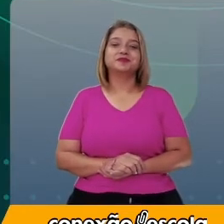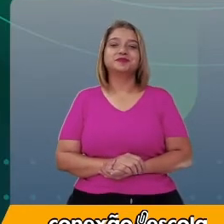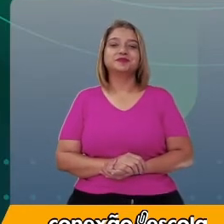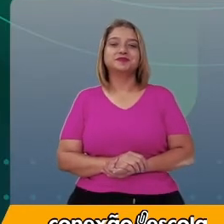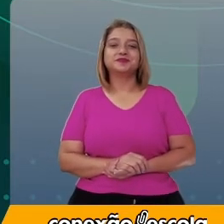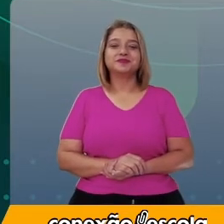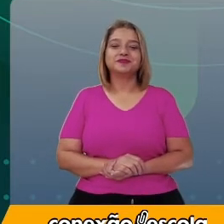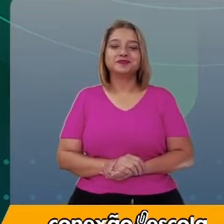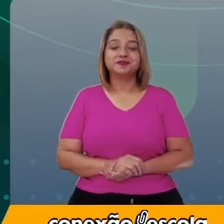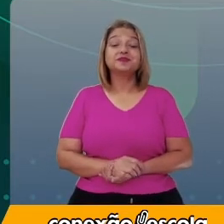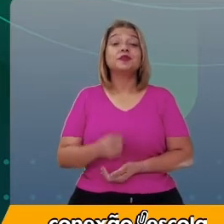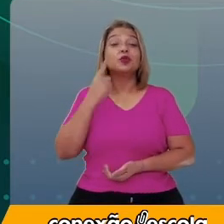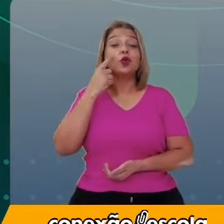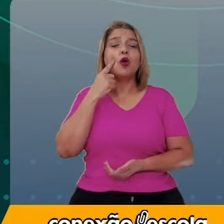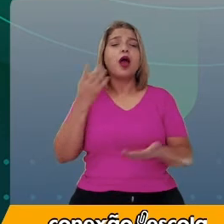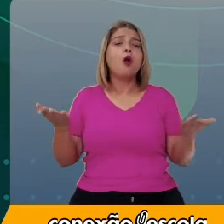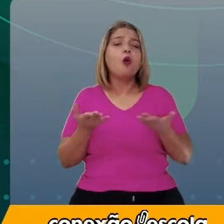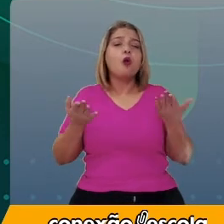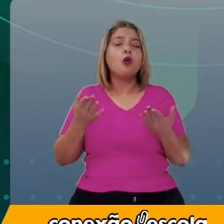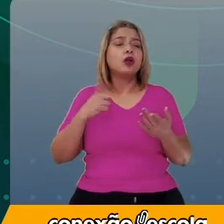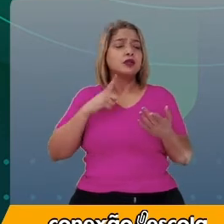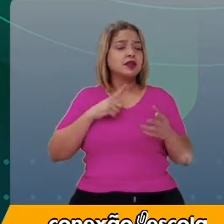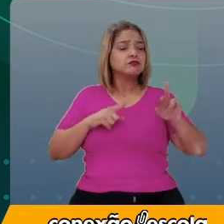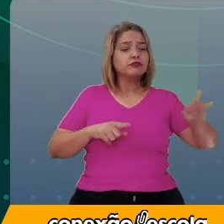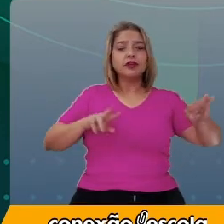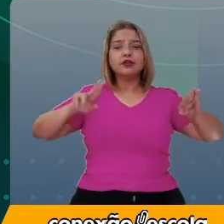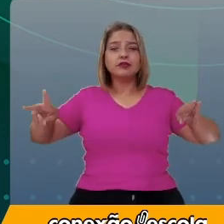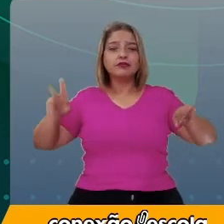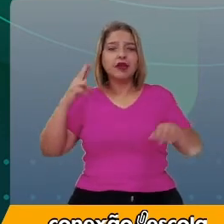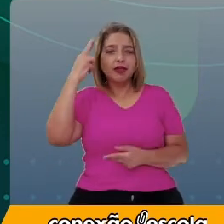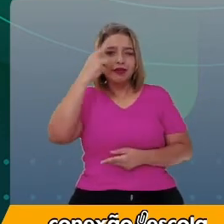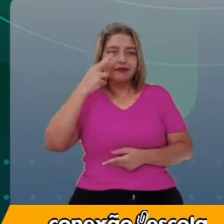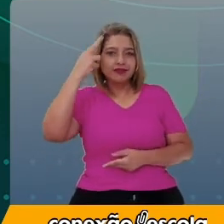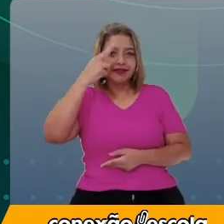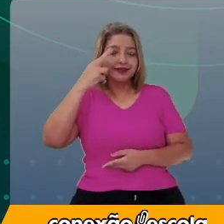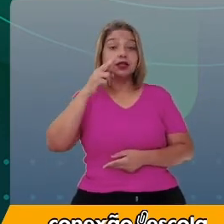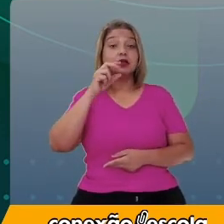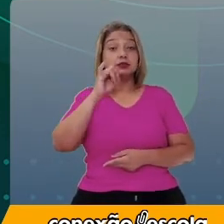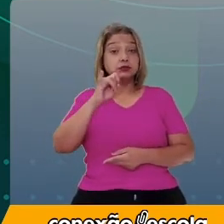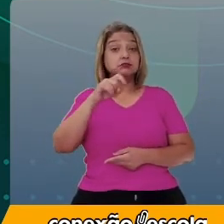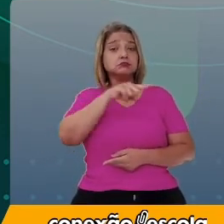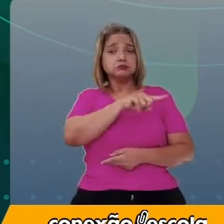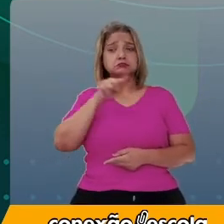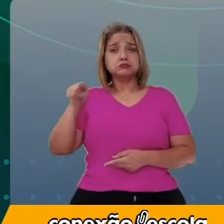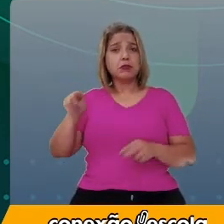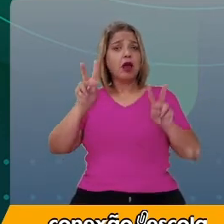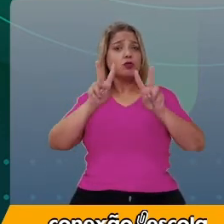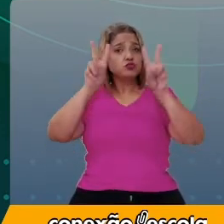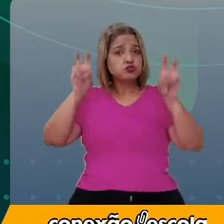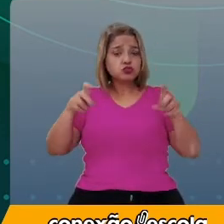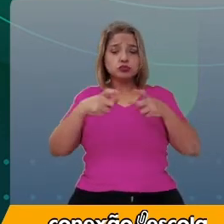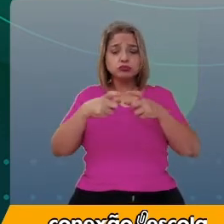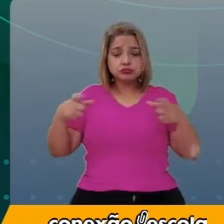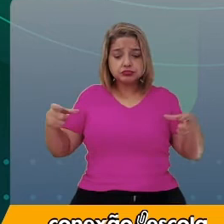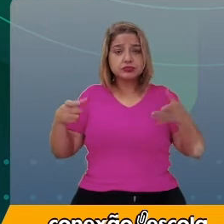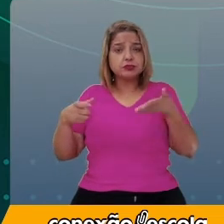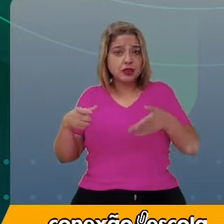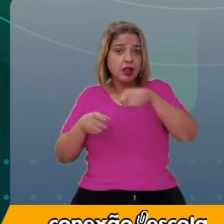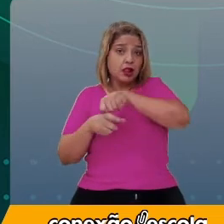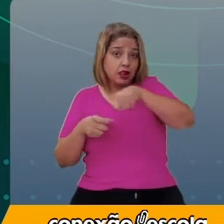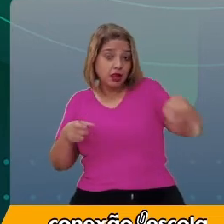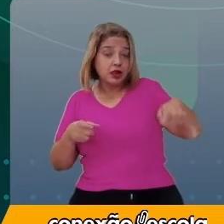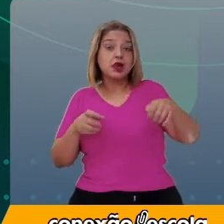Vamos refletir sobre as duas resenhas. Apesar de escrever sobre o mesmo objeto, a